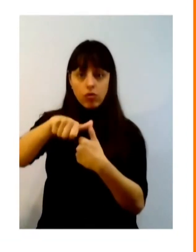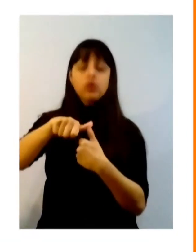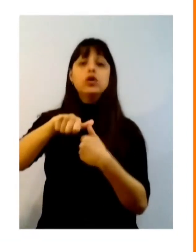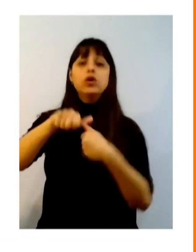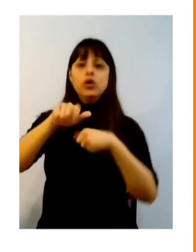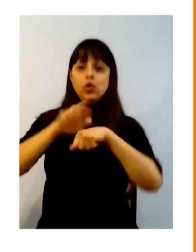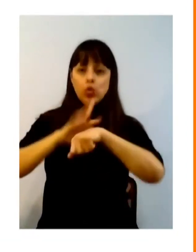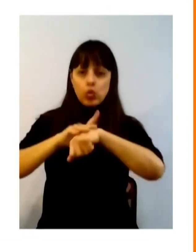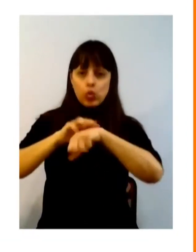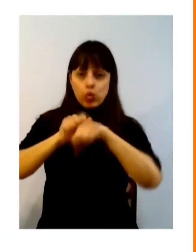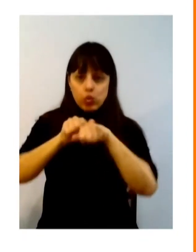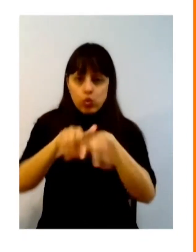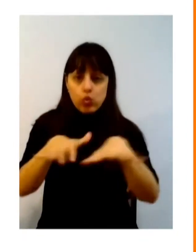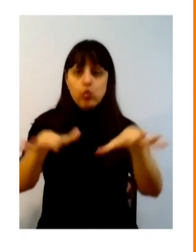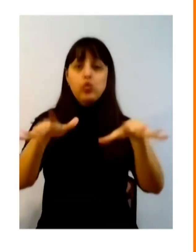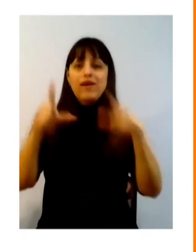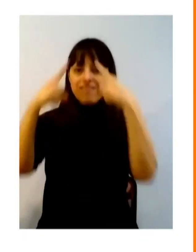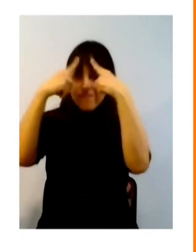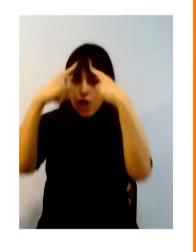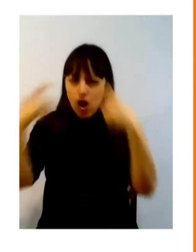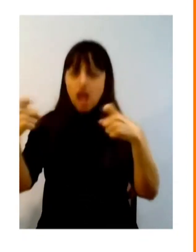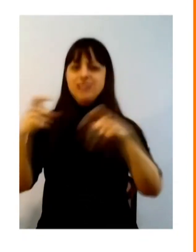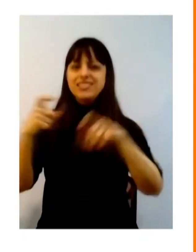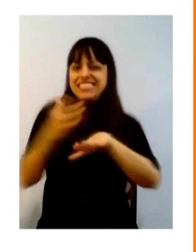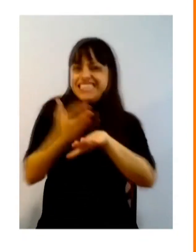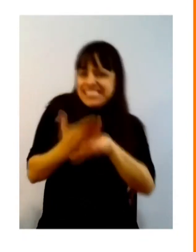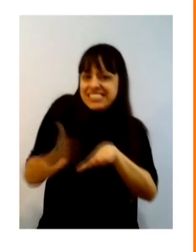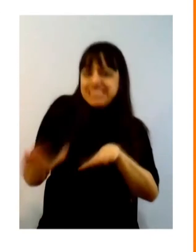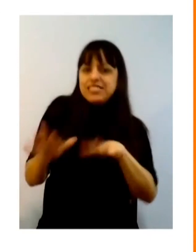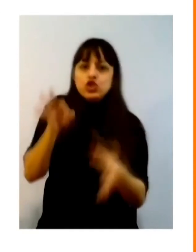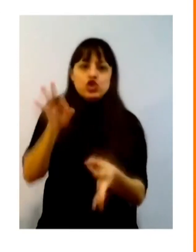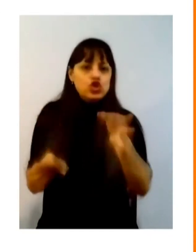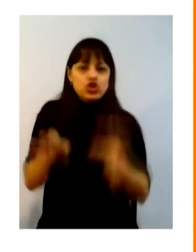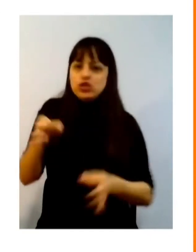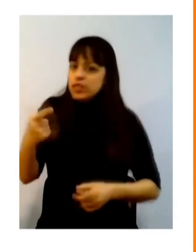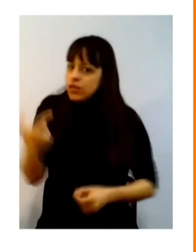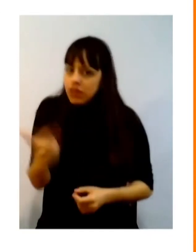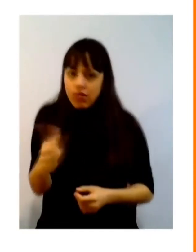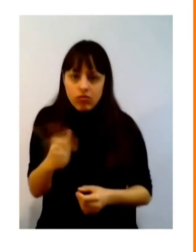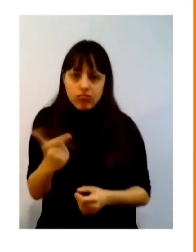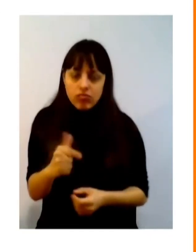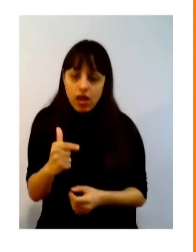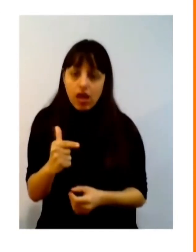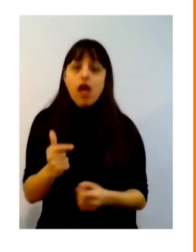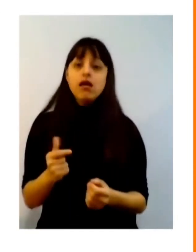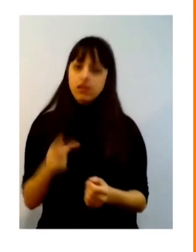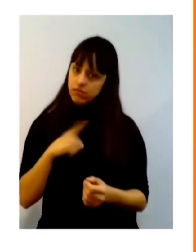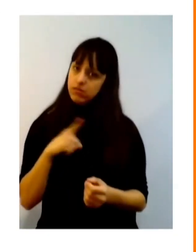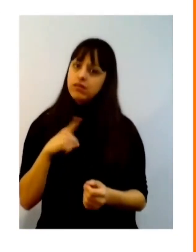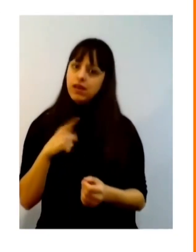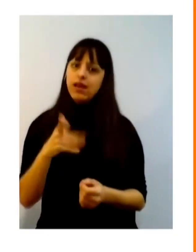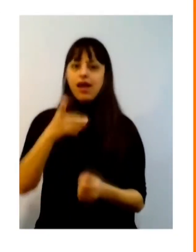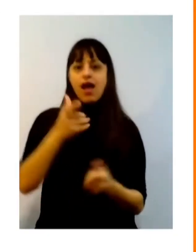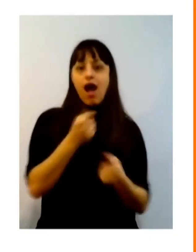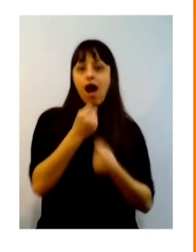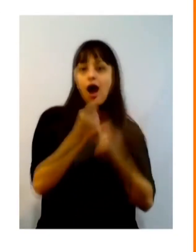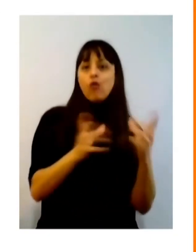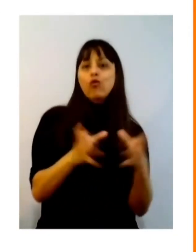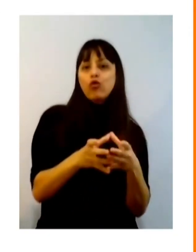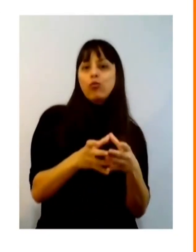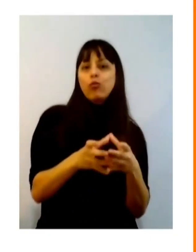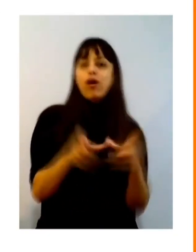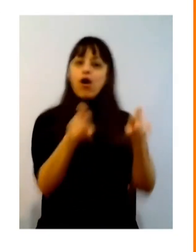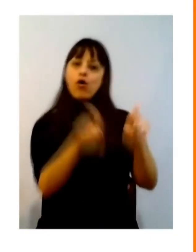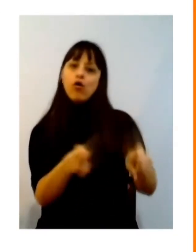A pandemia, a violência da exclusão com toda a violência da injustiça, que há uma parte digital,